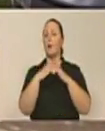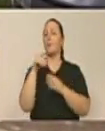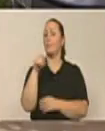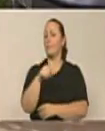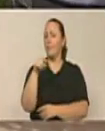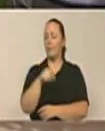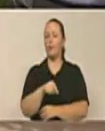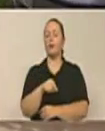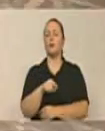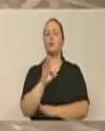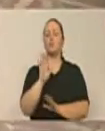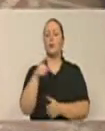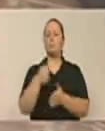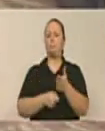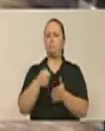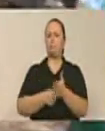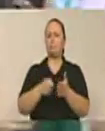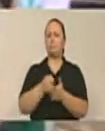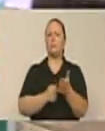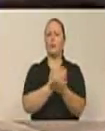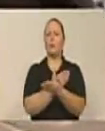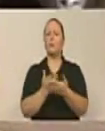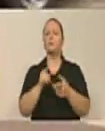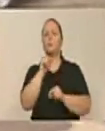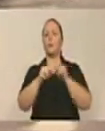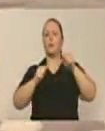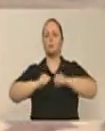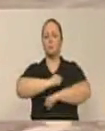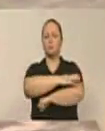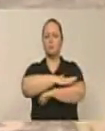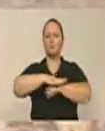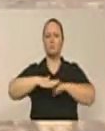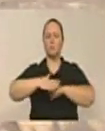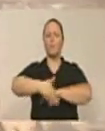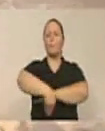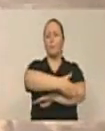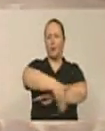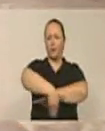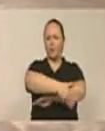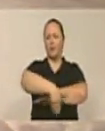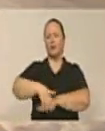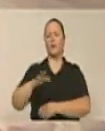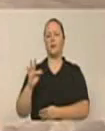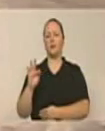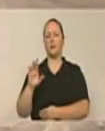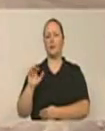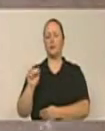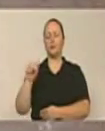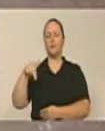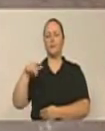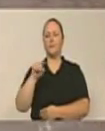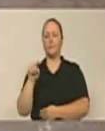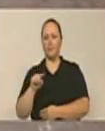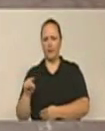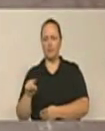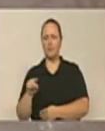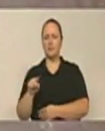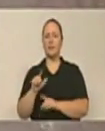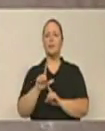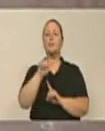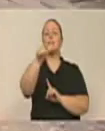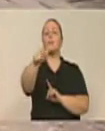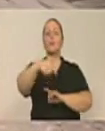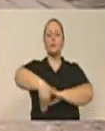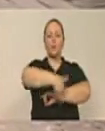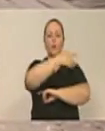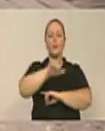da rua Franz Miller estão reivindicando a pavimentação da rua Franz Miller, a pavimentação asfáltica após o CAIC, e